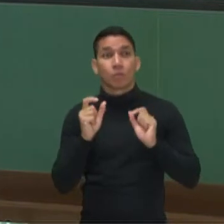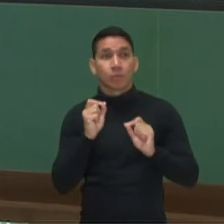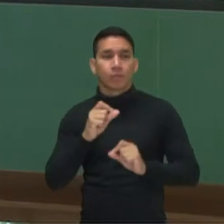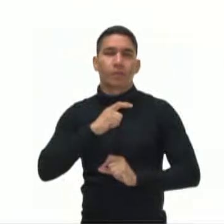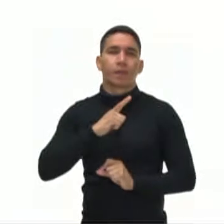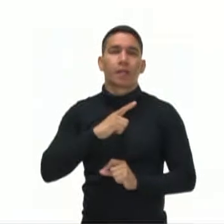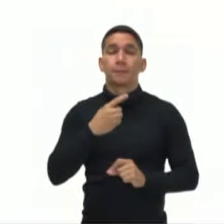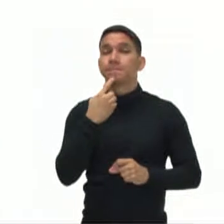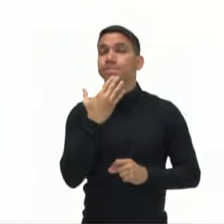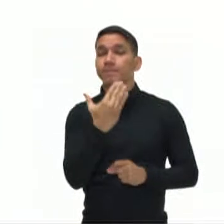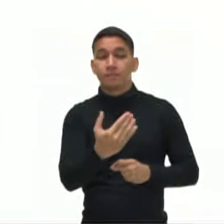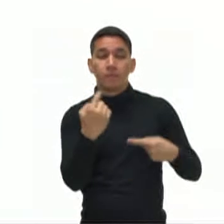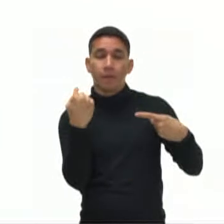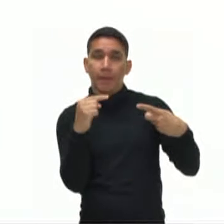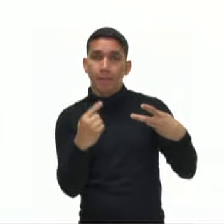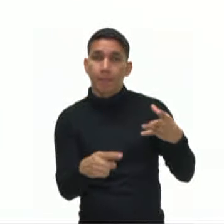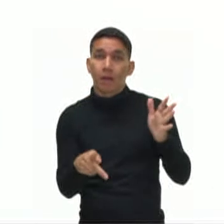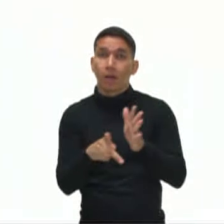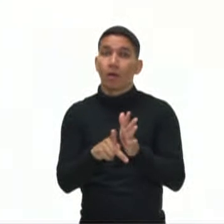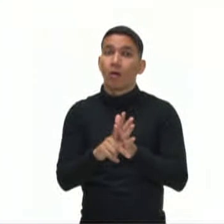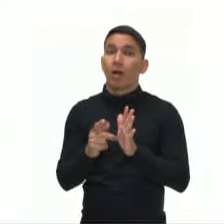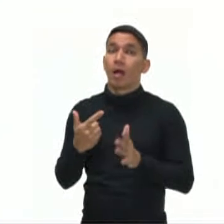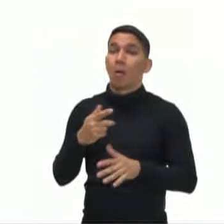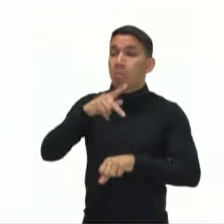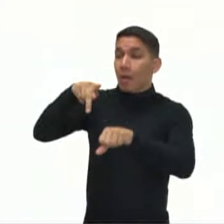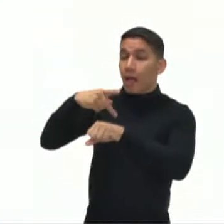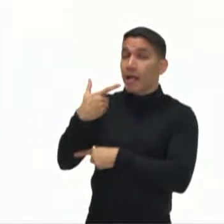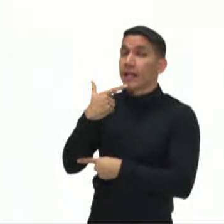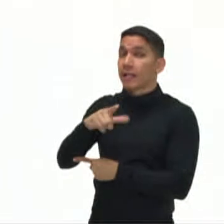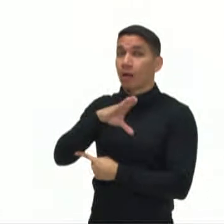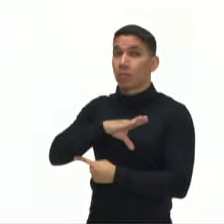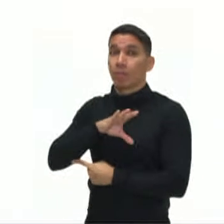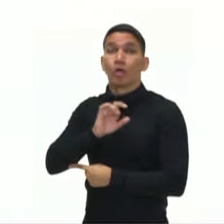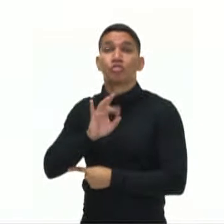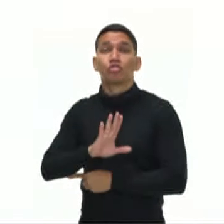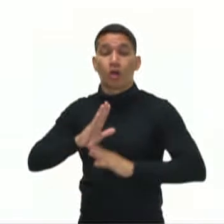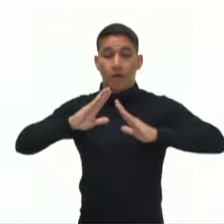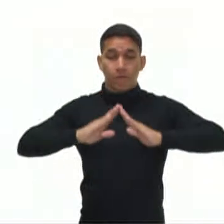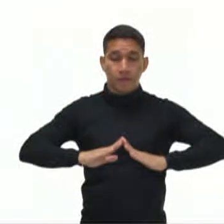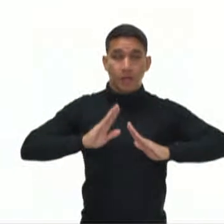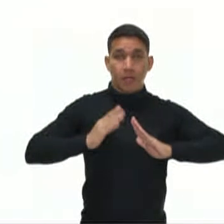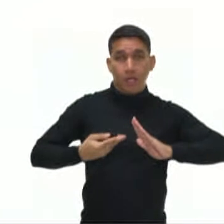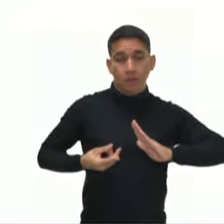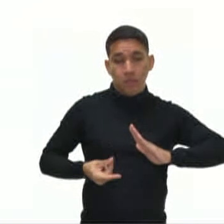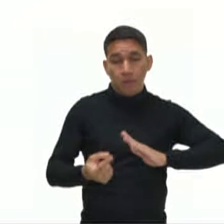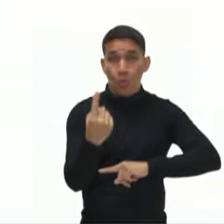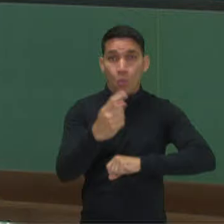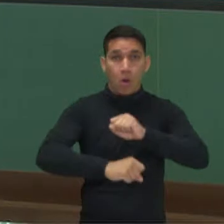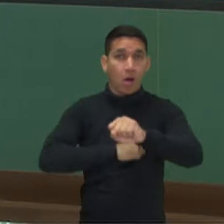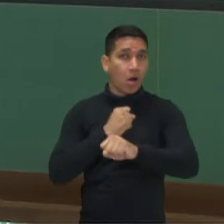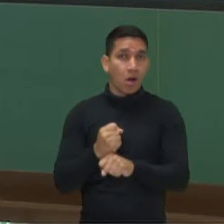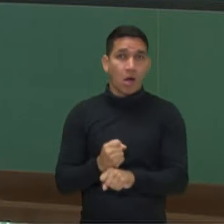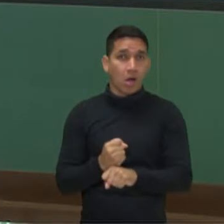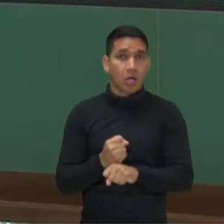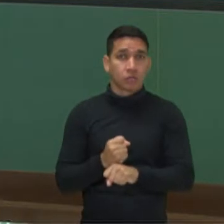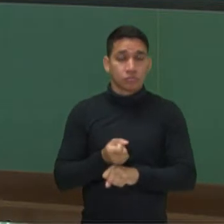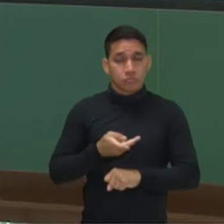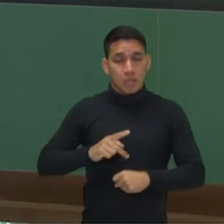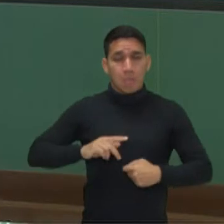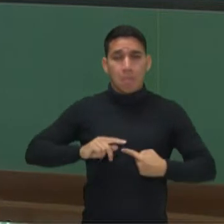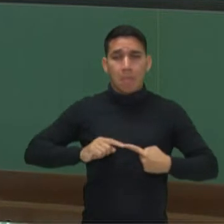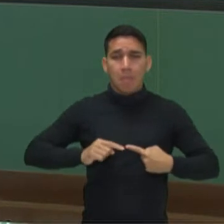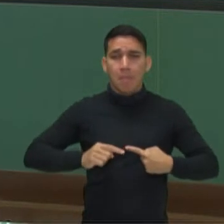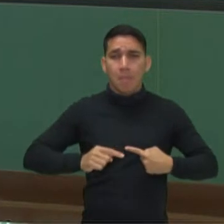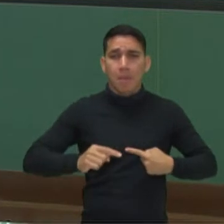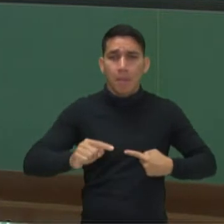exigidas os originários de países de língua portuguesa, apenas a residência por um ano ininterrupto. Então, há um acordo, né? Desses